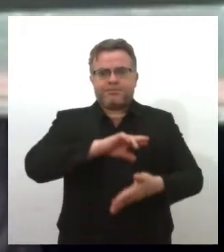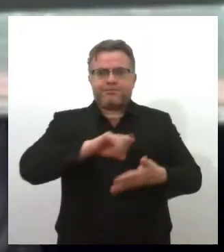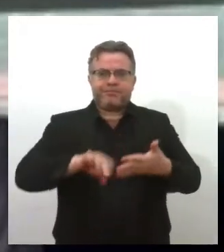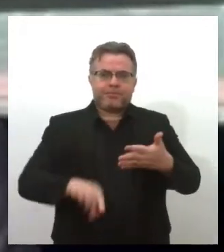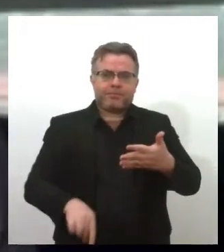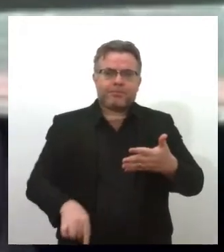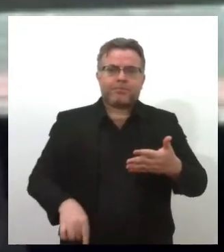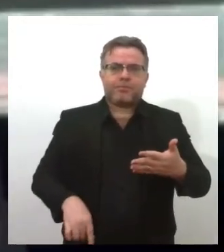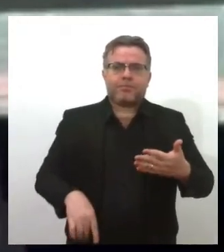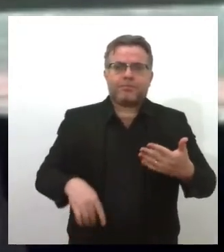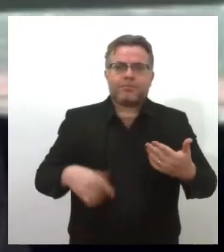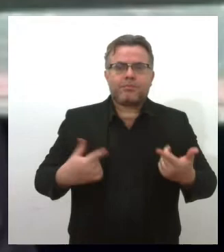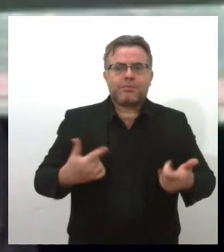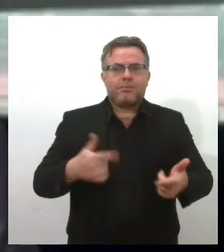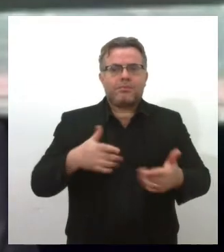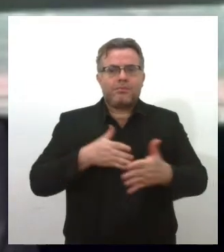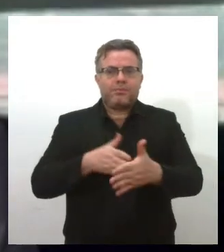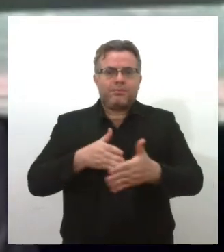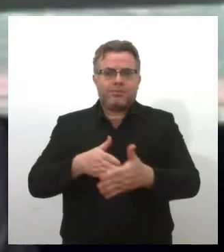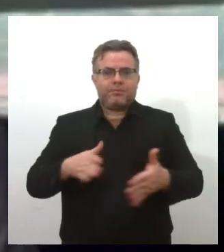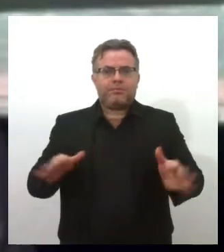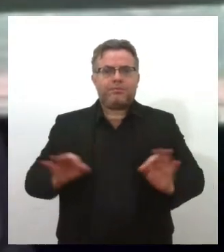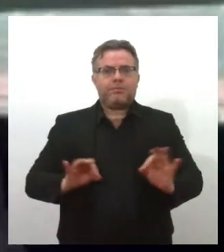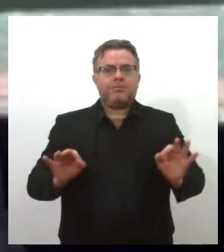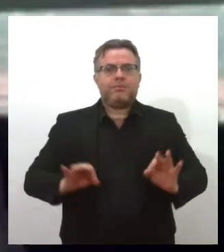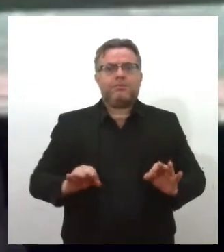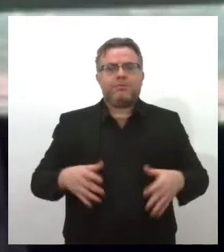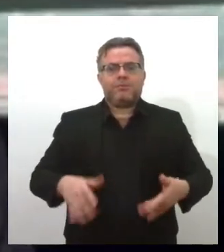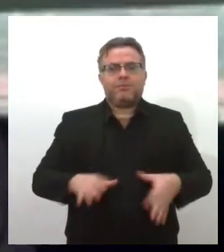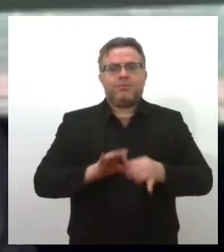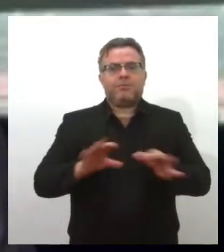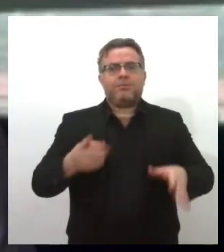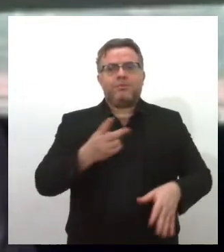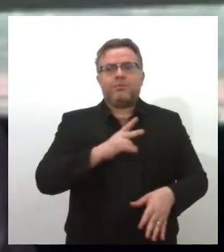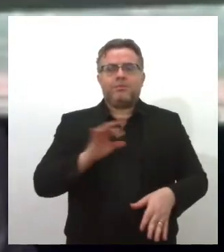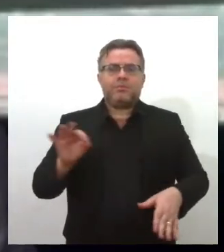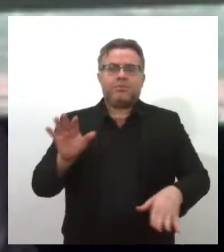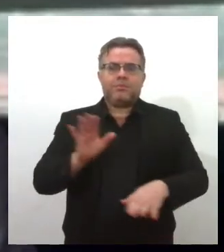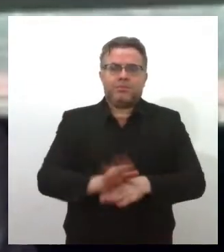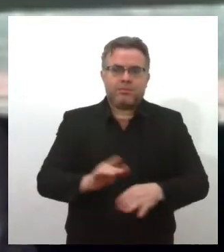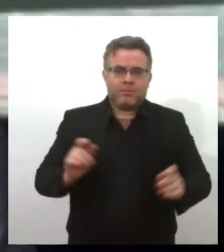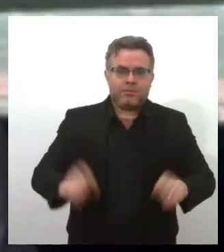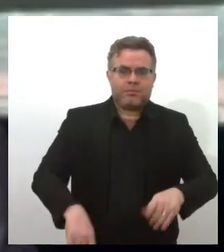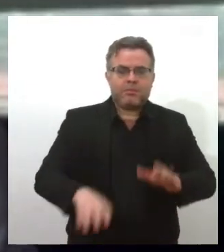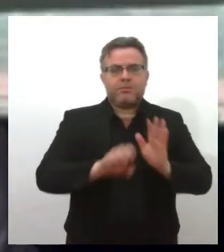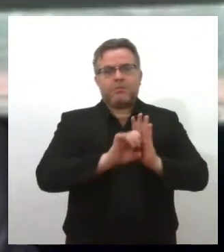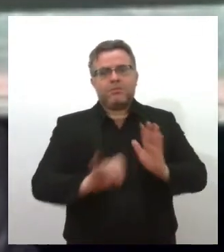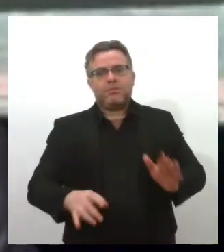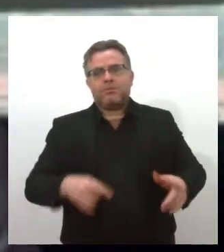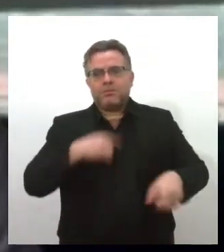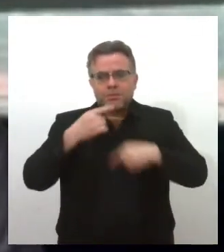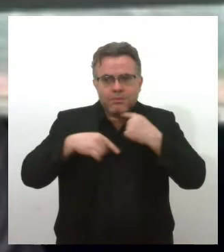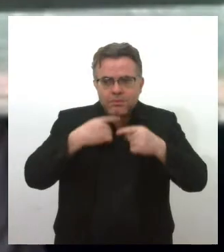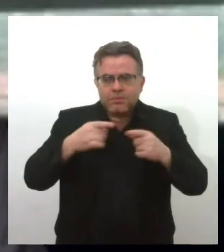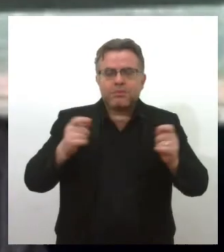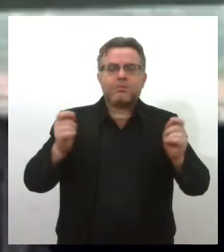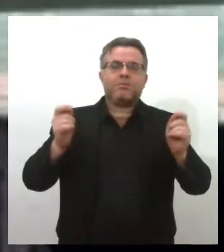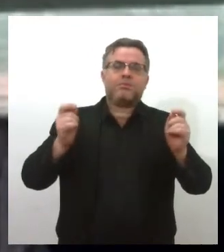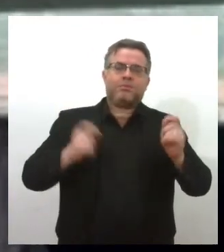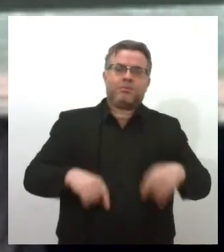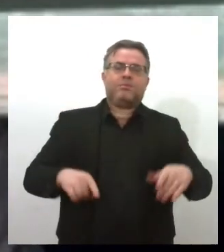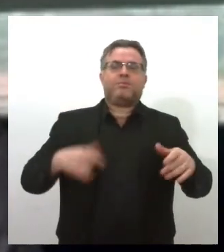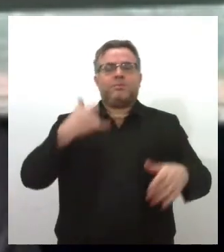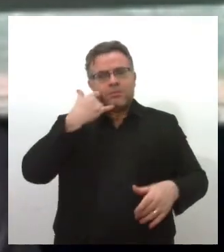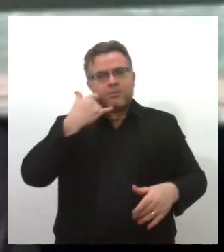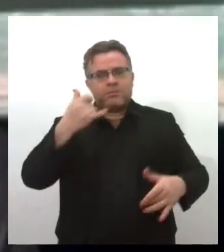não existe restrição. Então, o Edital, partir das 14 horas na página, qualquer dúvida, o proponente da ideia pode entrar